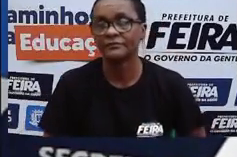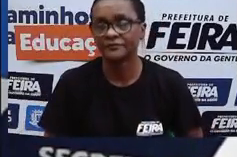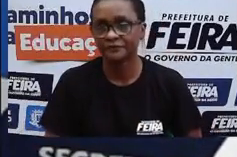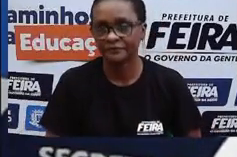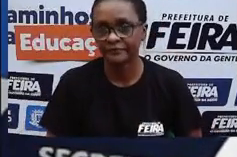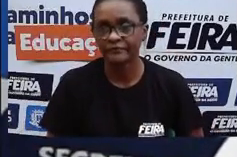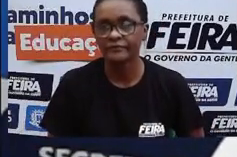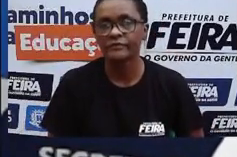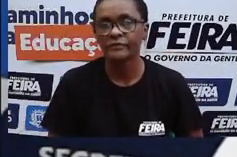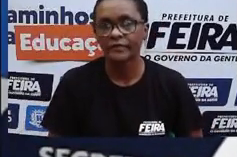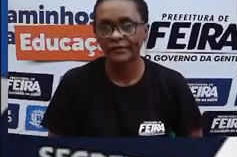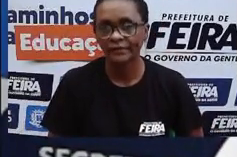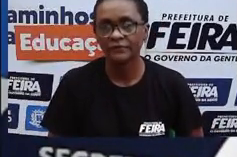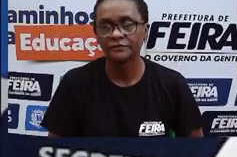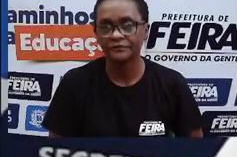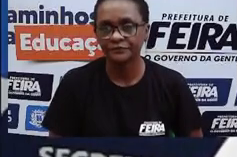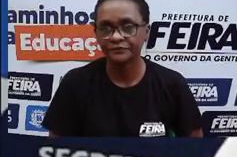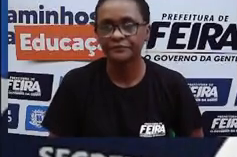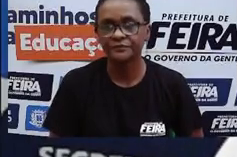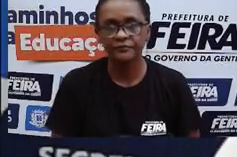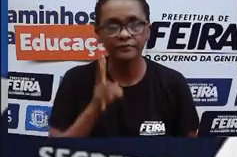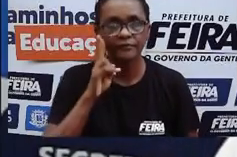Para que a gente possa observar...